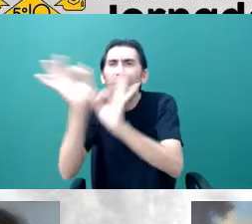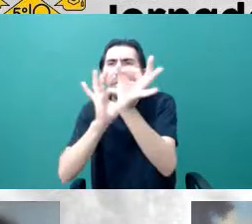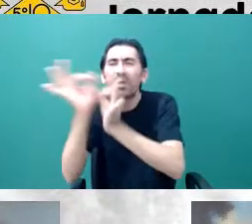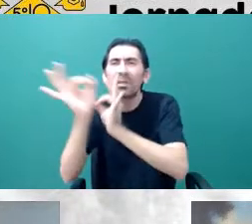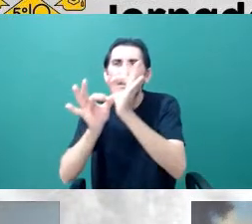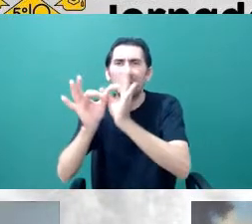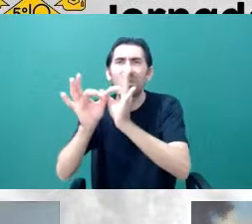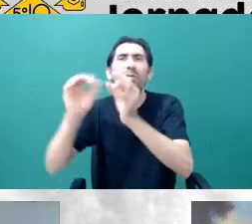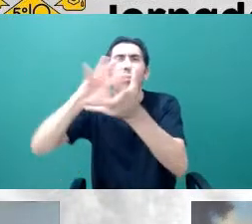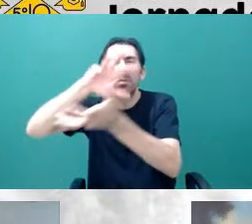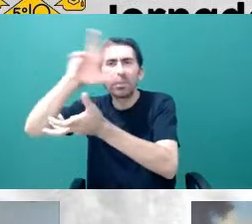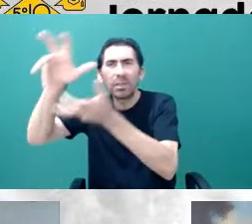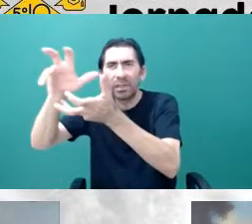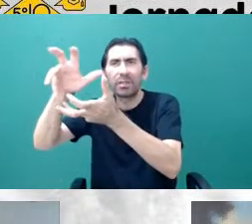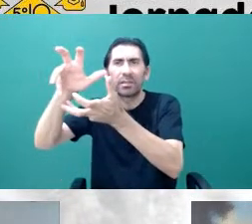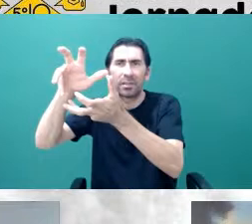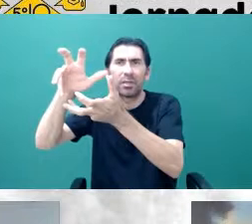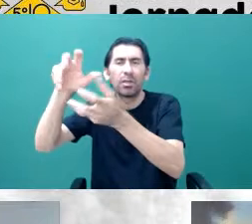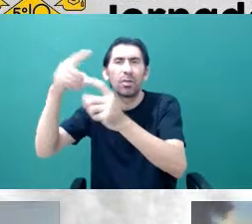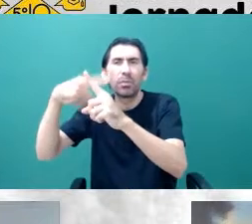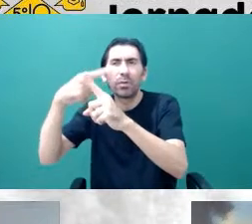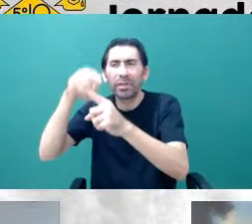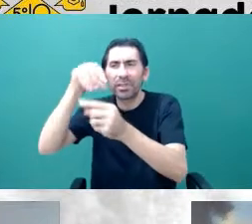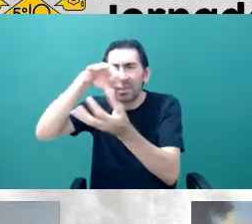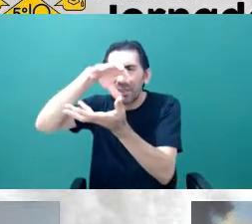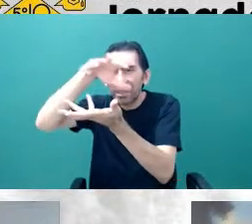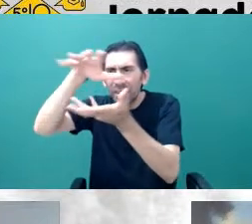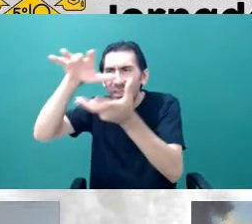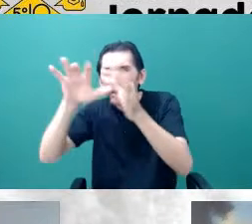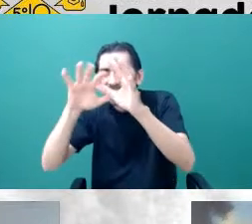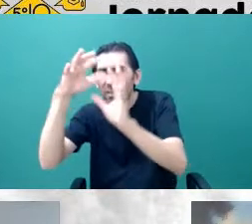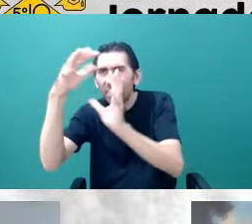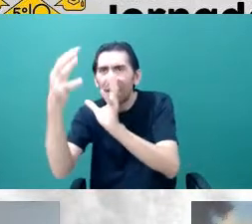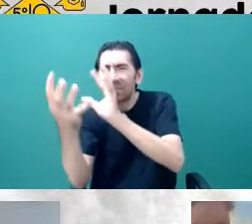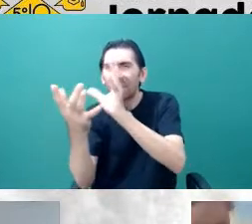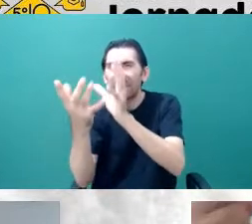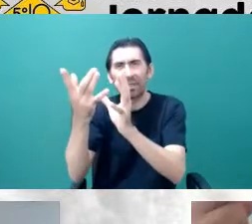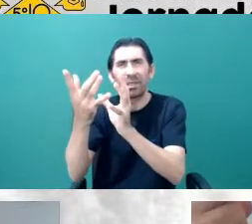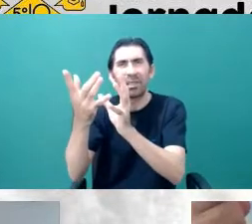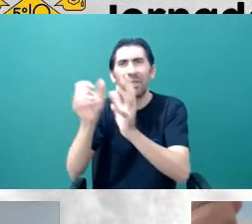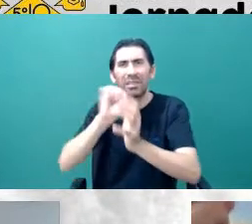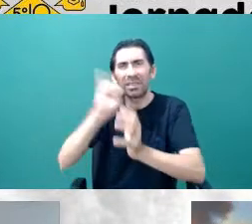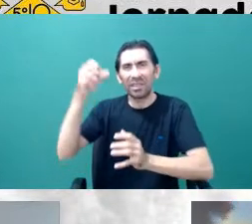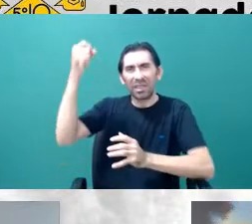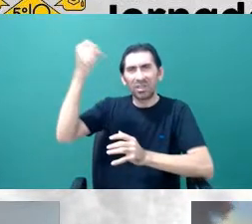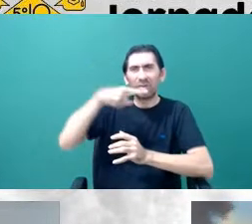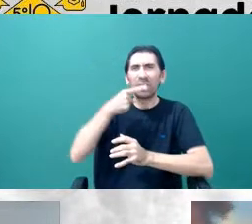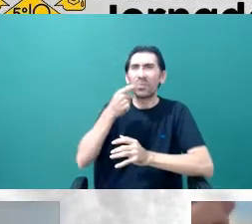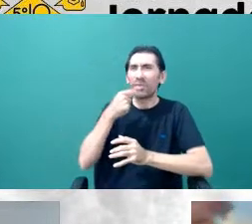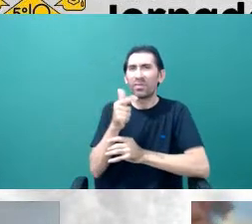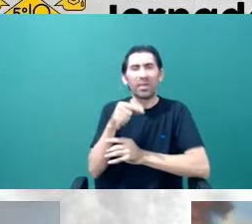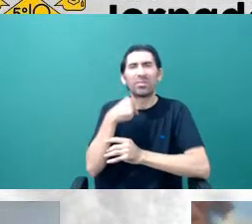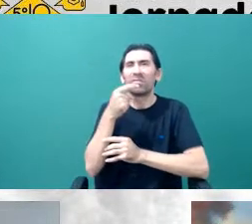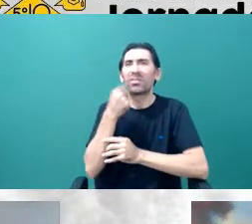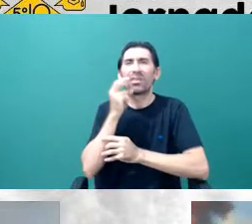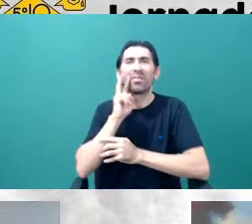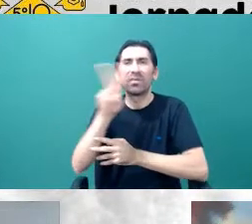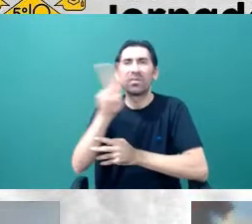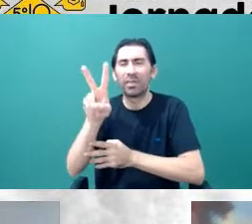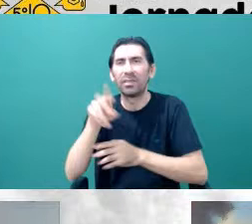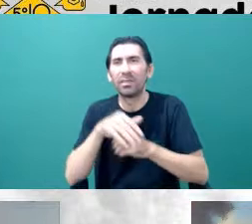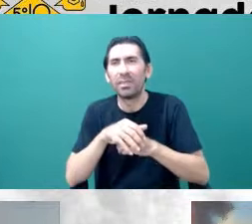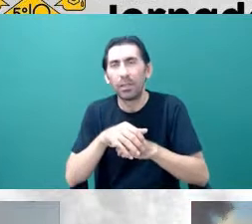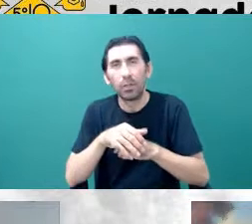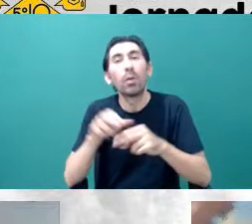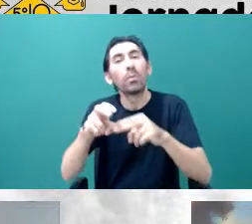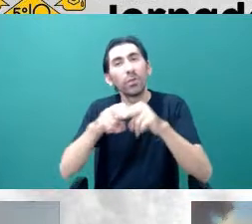se formam em nuvens de gás e poeira. A mesma coisa com estrelos. Então, com o James Webb, gente vai ser capaz